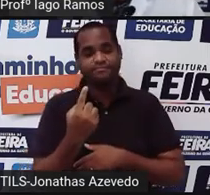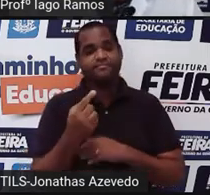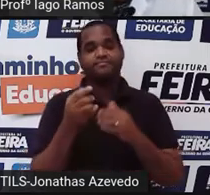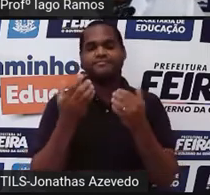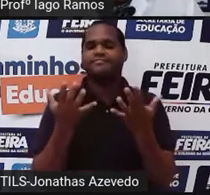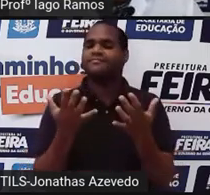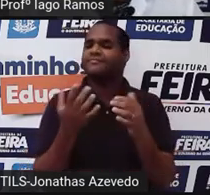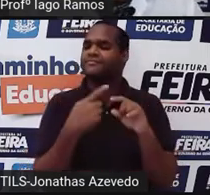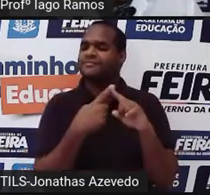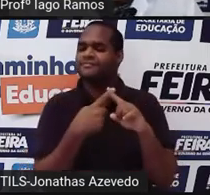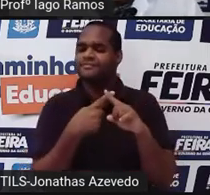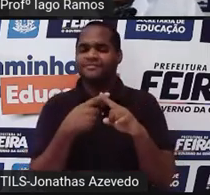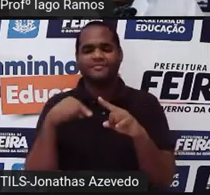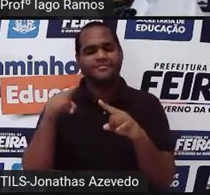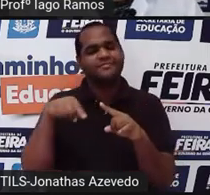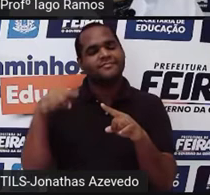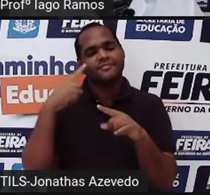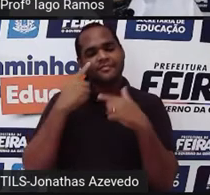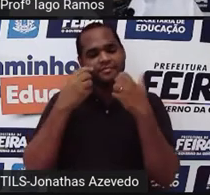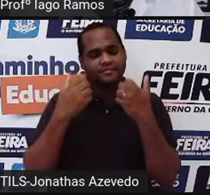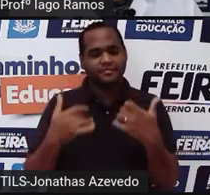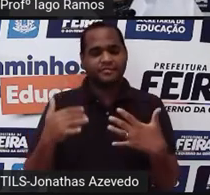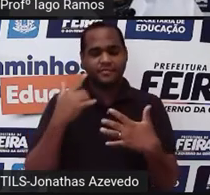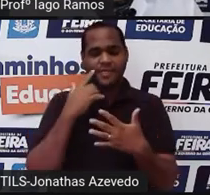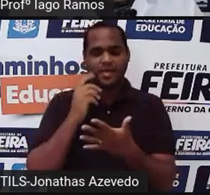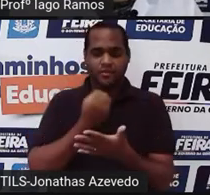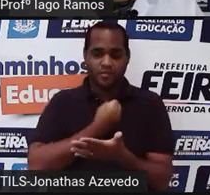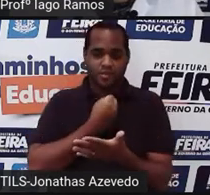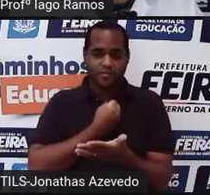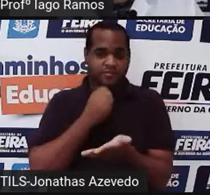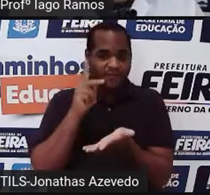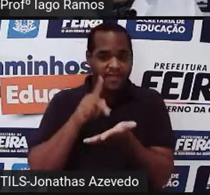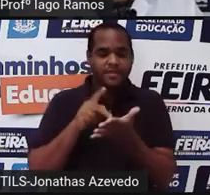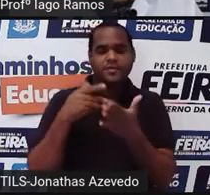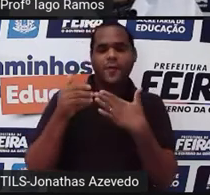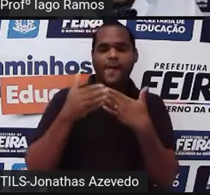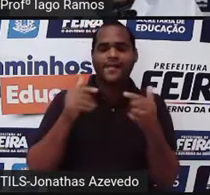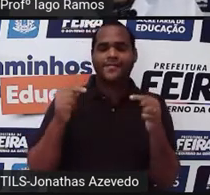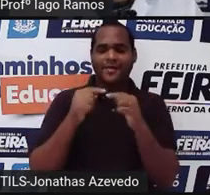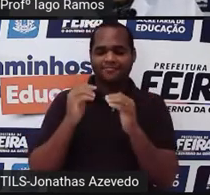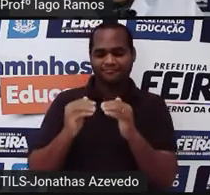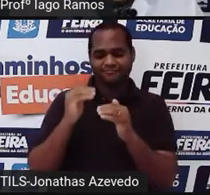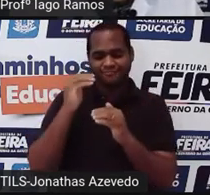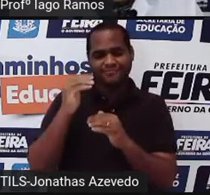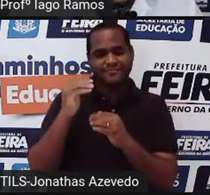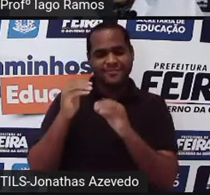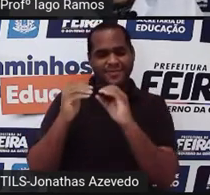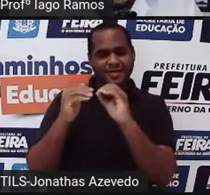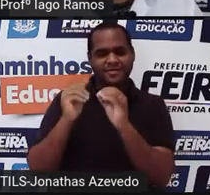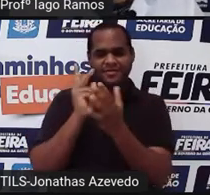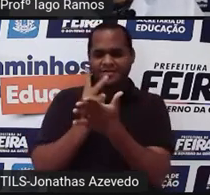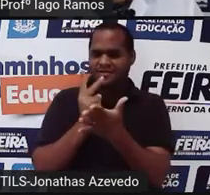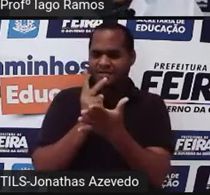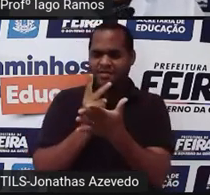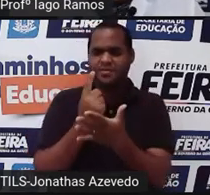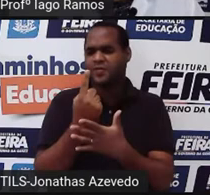por que que um número real qualquer elevado a 0 sempre dá 1?